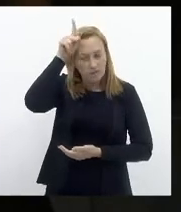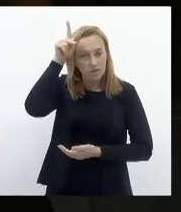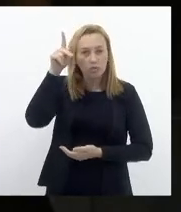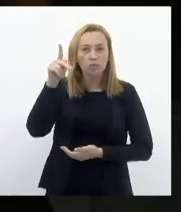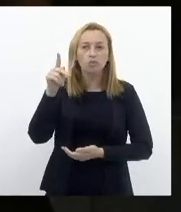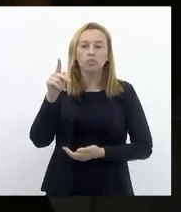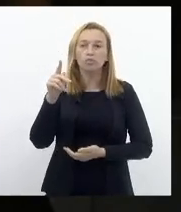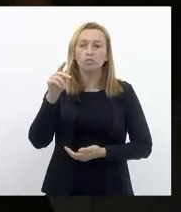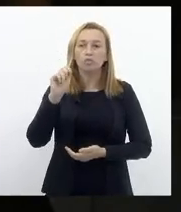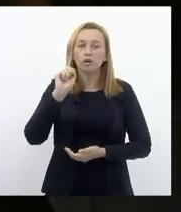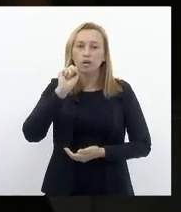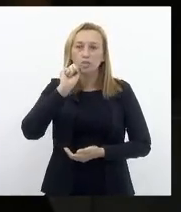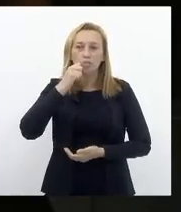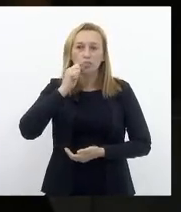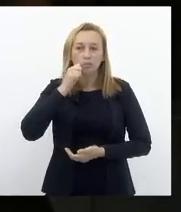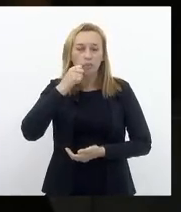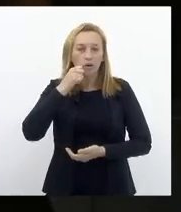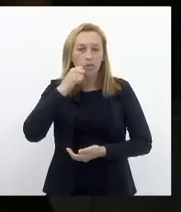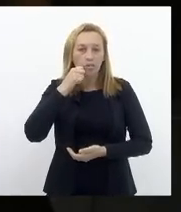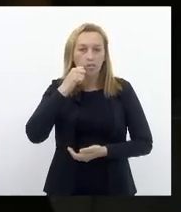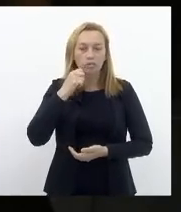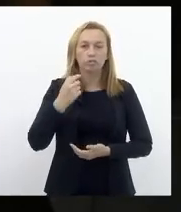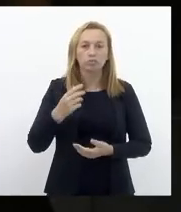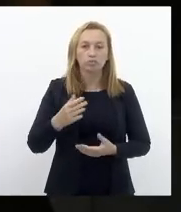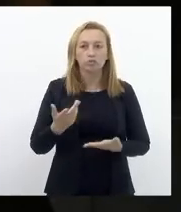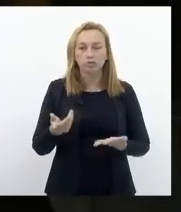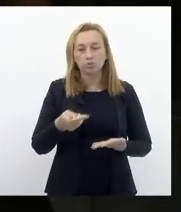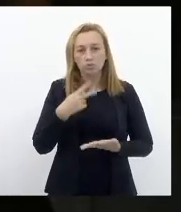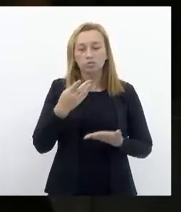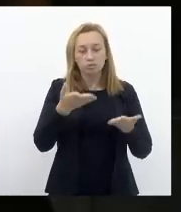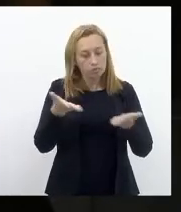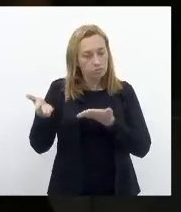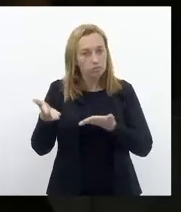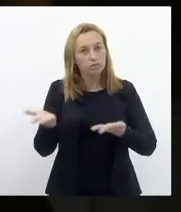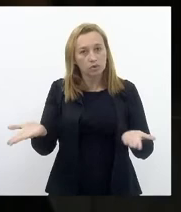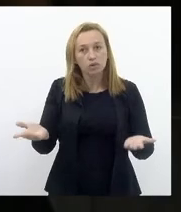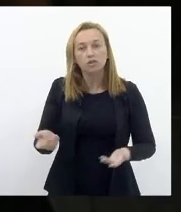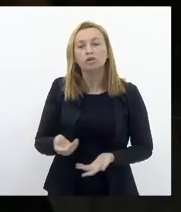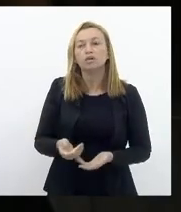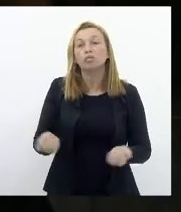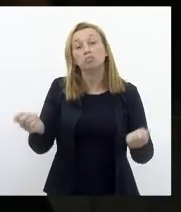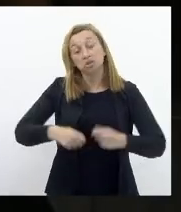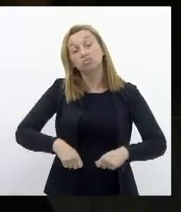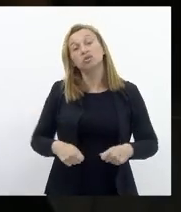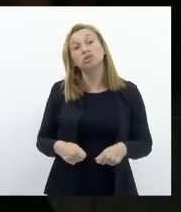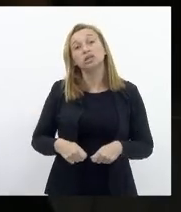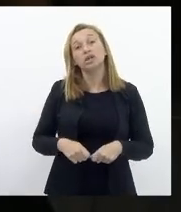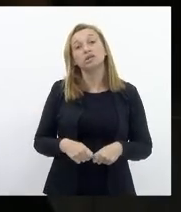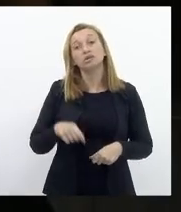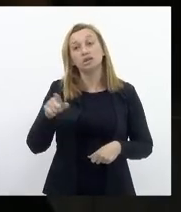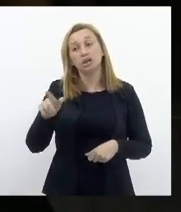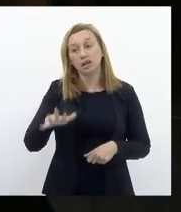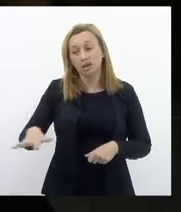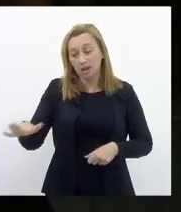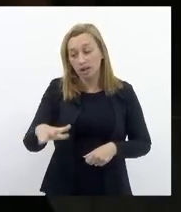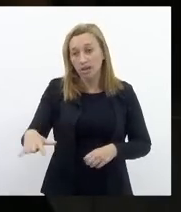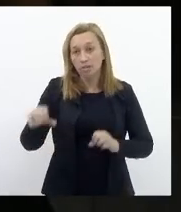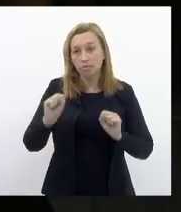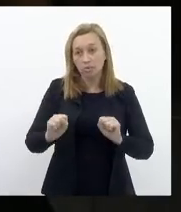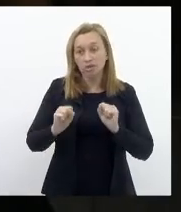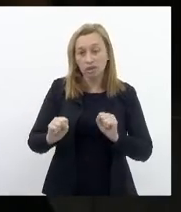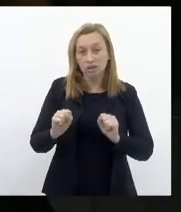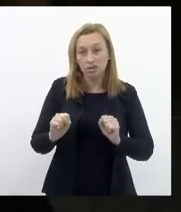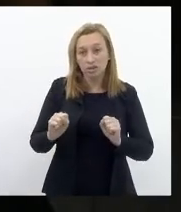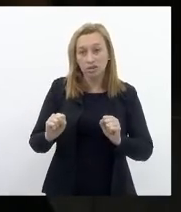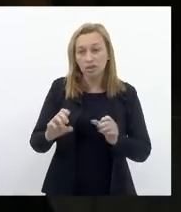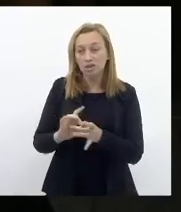Uma posição Da prefeitura Inclusive a possibilidade De que aquela área Pudesse ser declarada